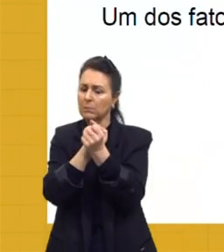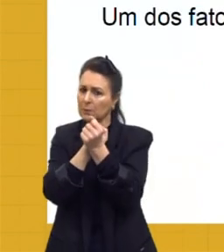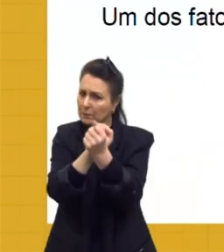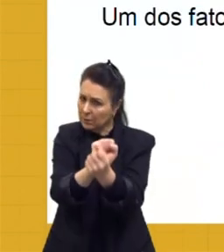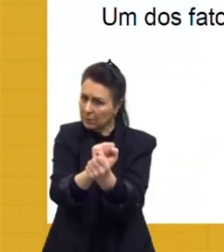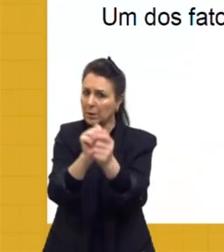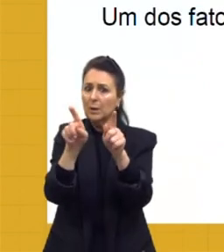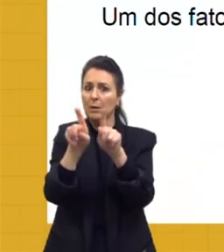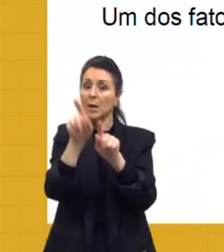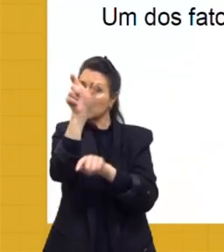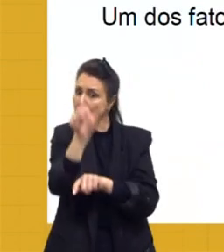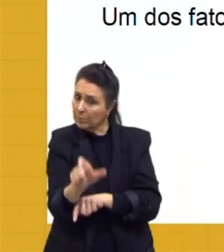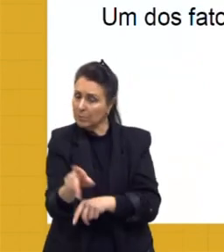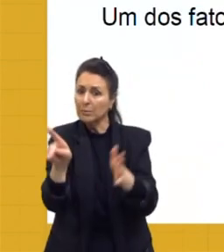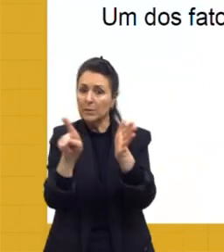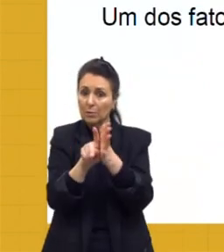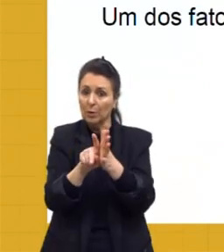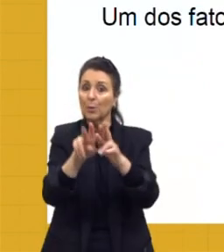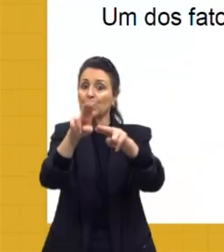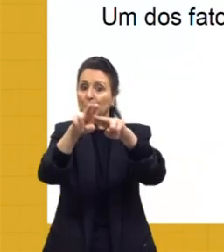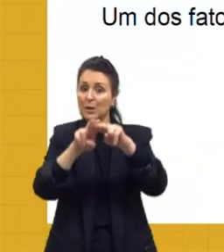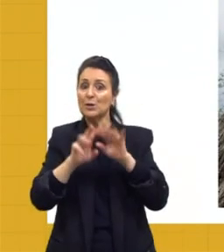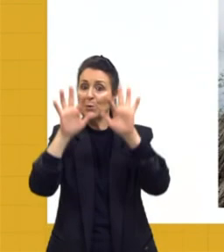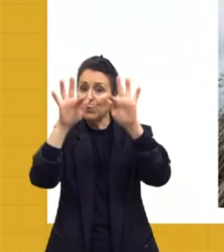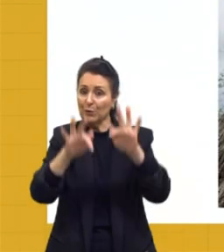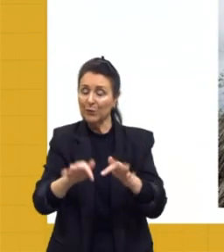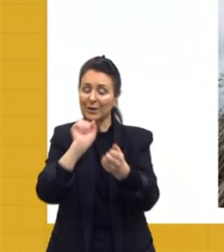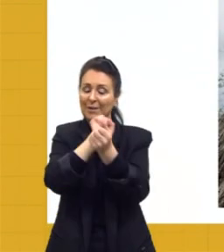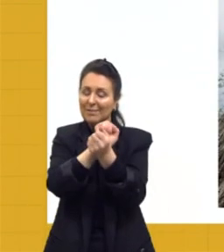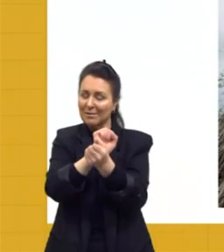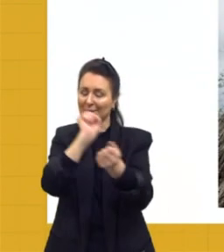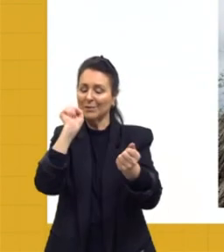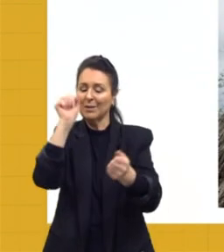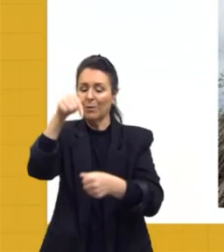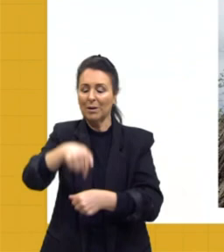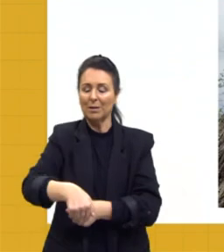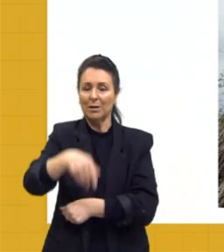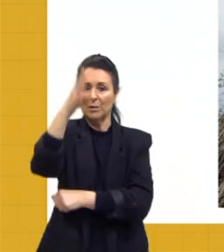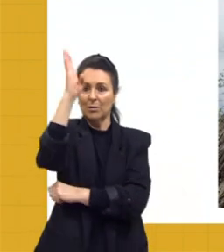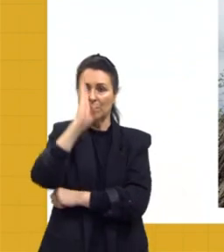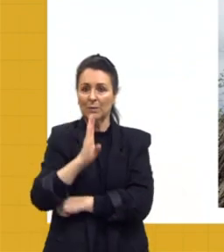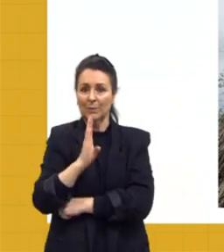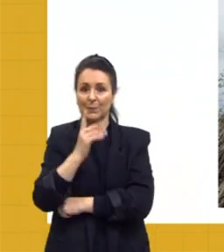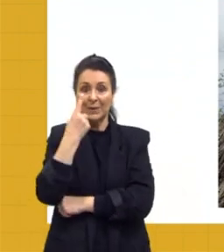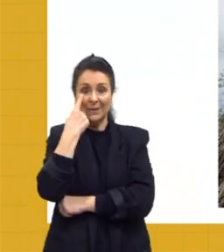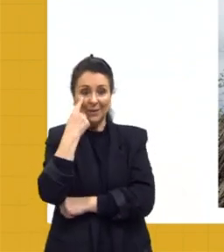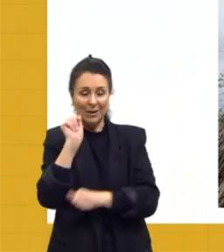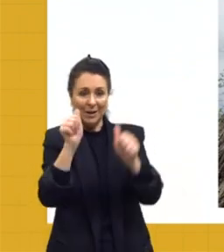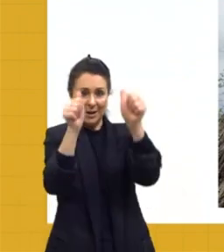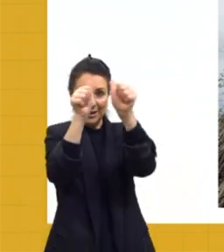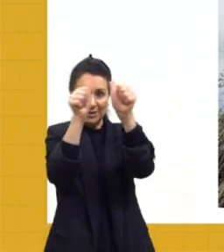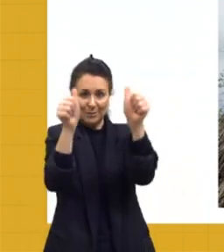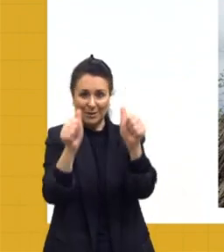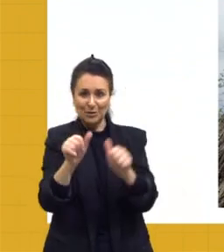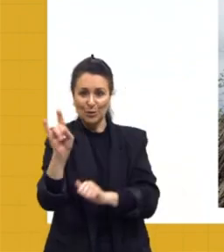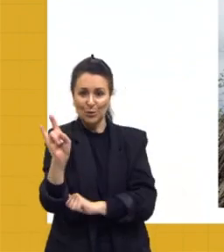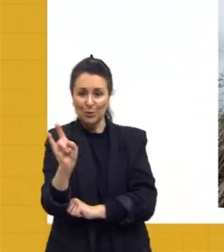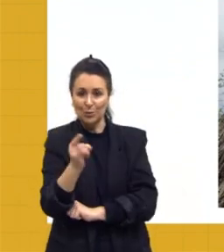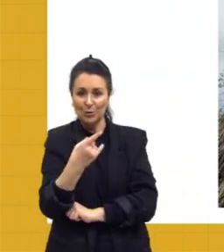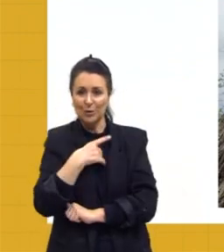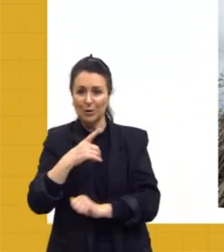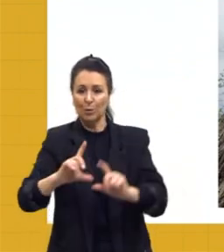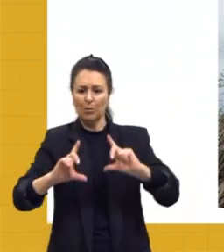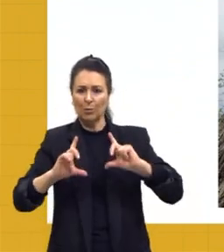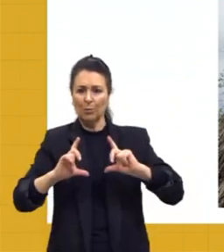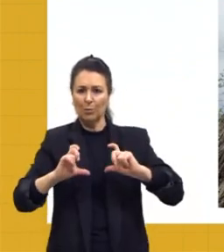e foi o que levou ao fim da escravidão no Brasil. E aqui, nessa última imagem, a gente tem uma foto